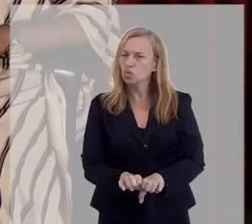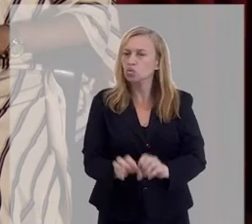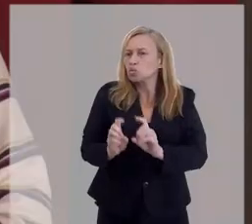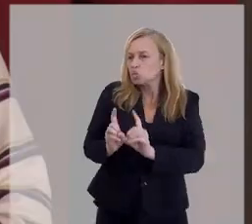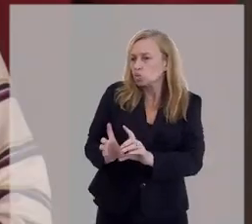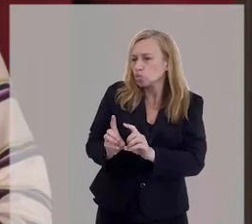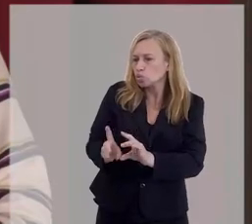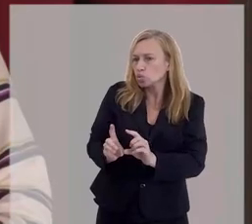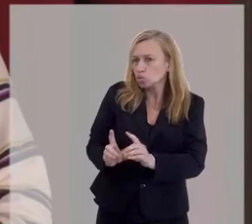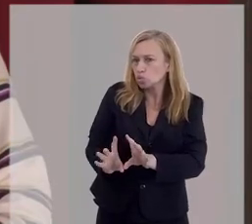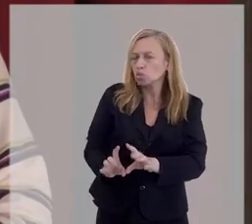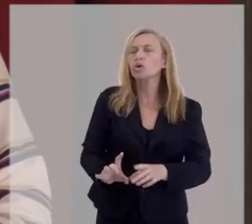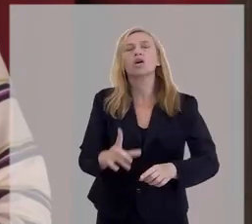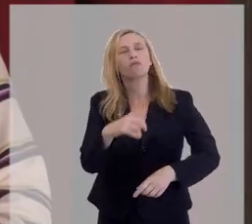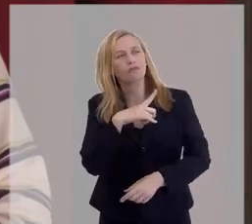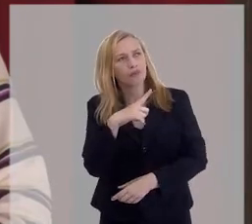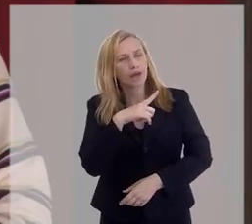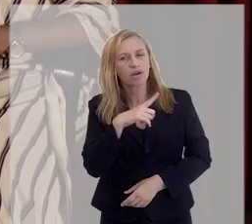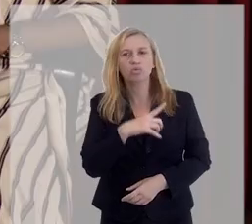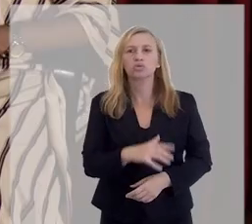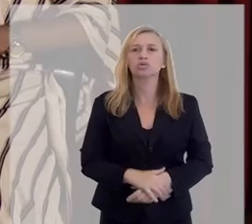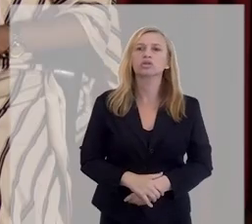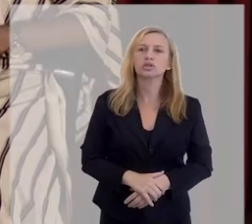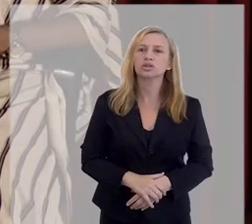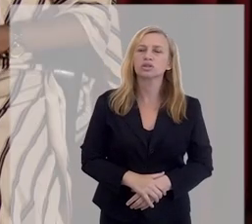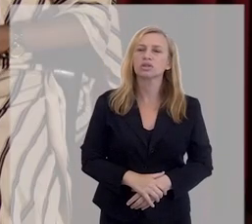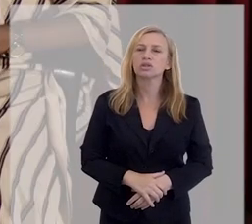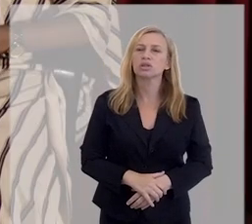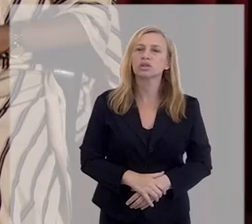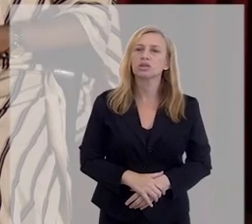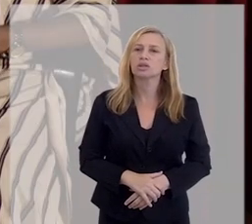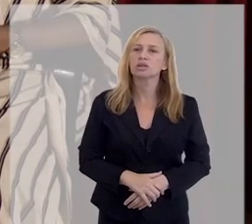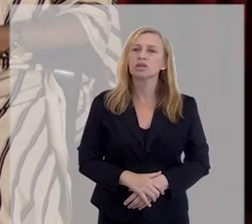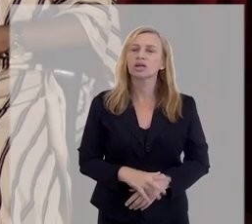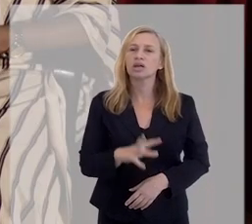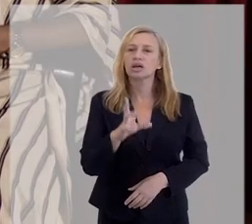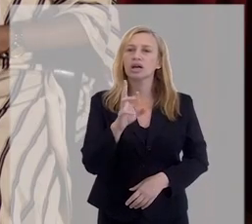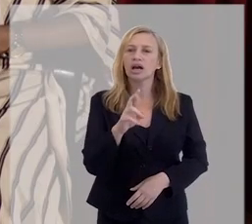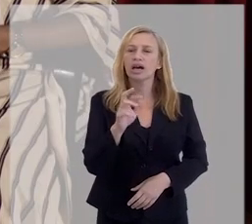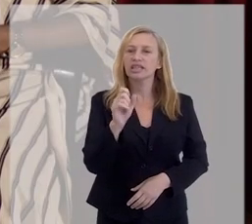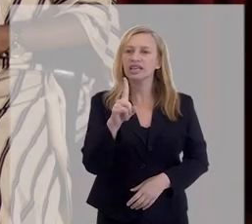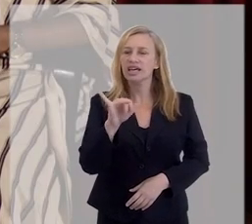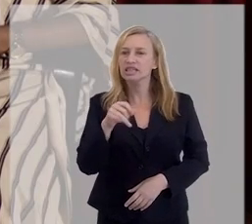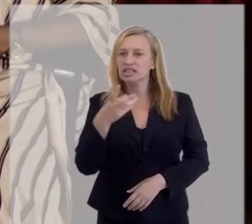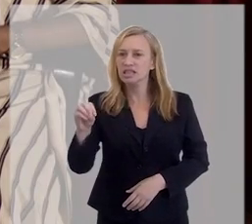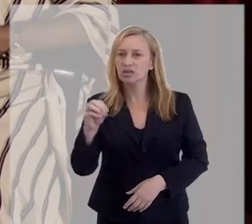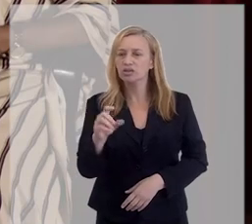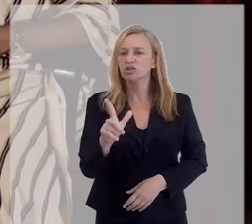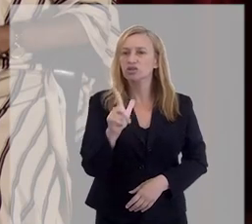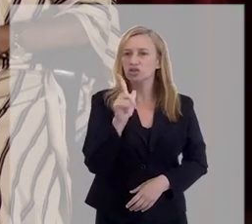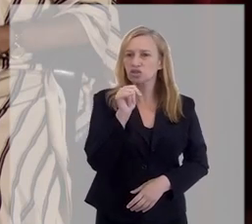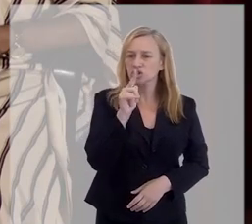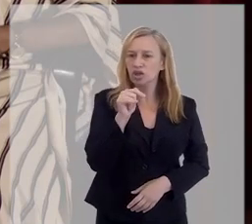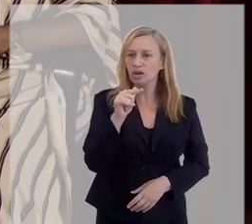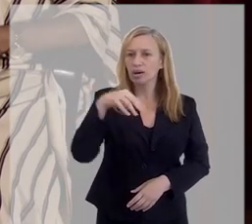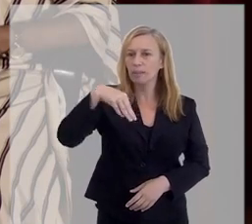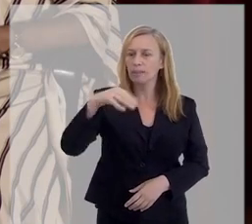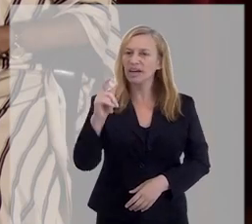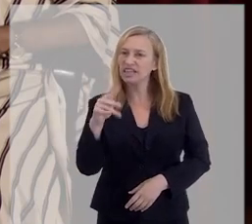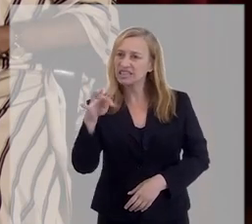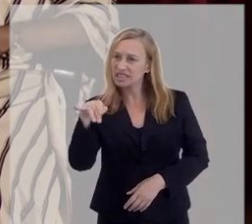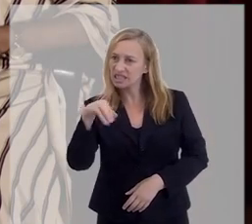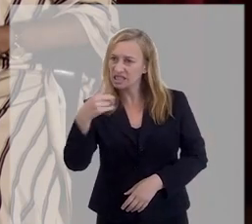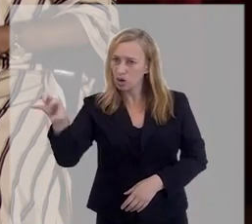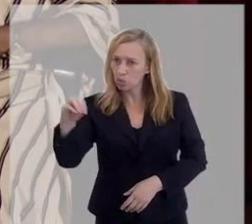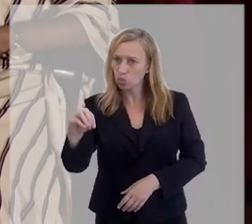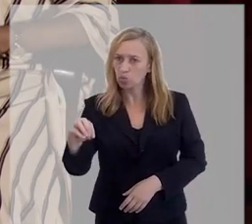públicas de doutrinação, nós temos passes e radiação de água, magnetização